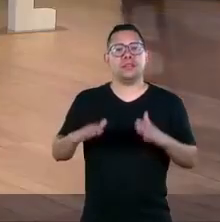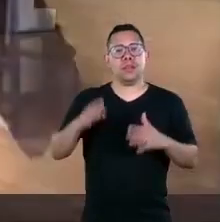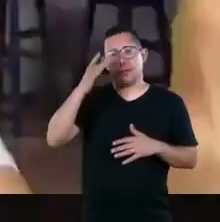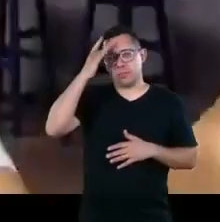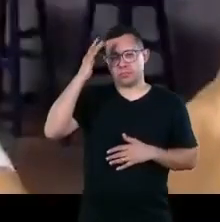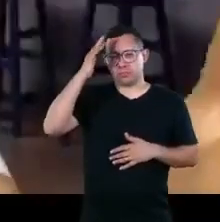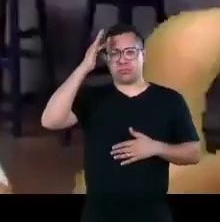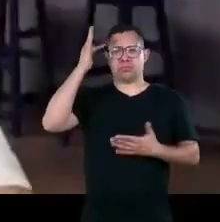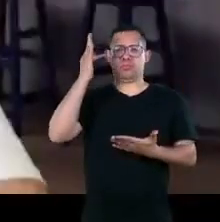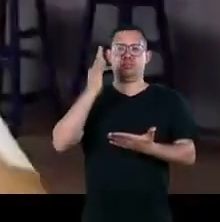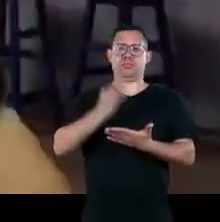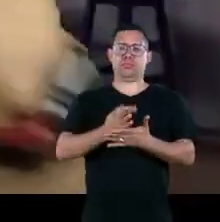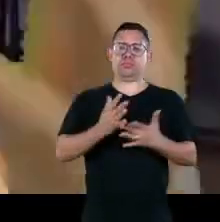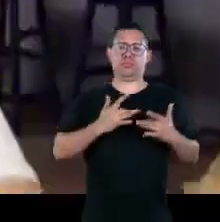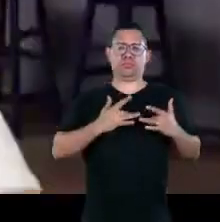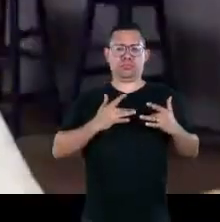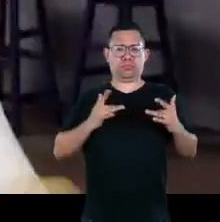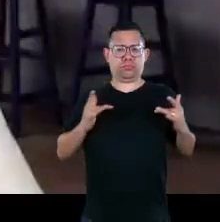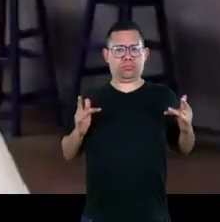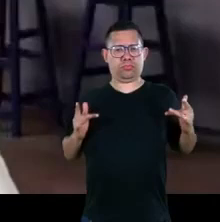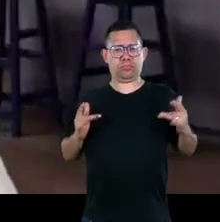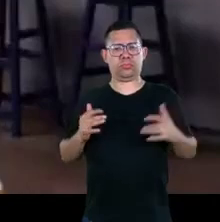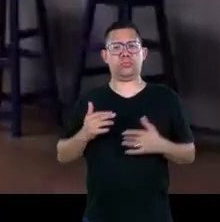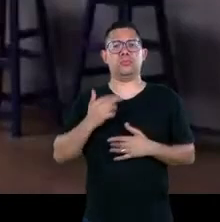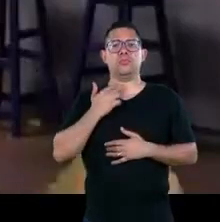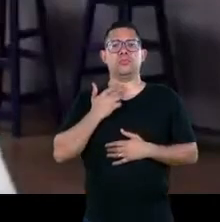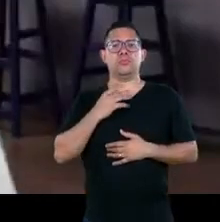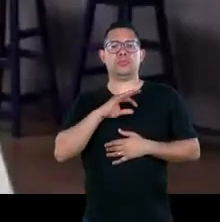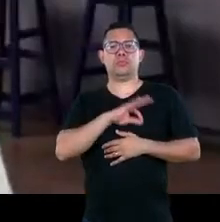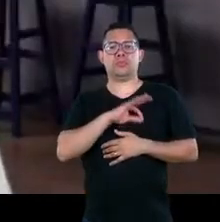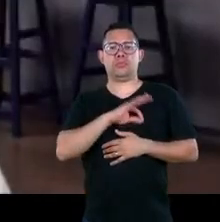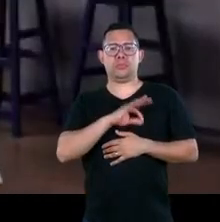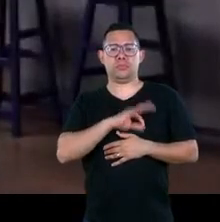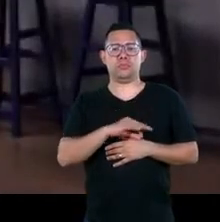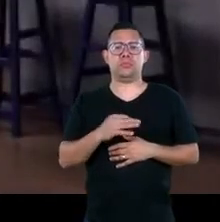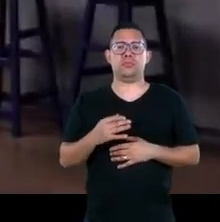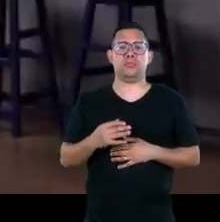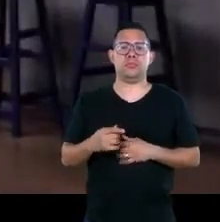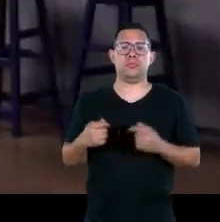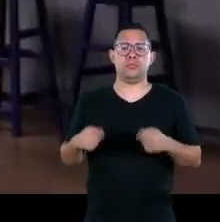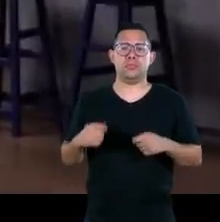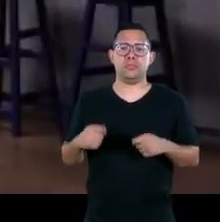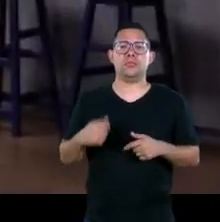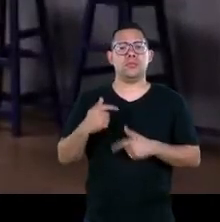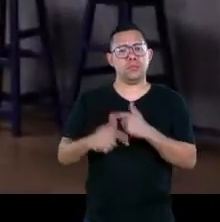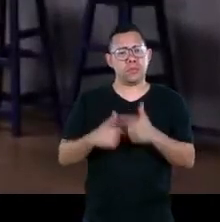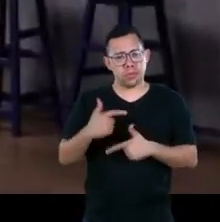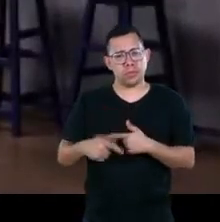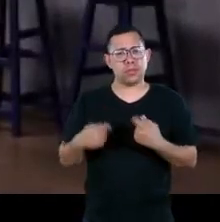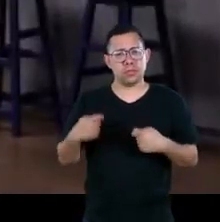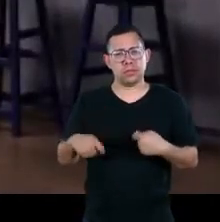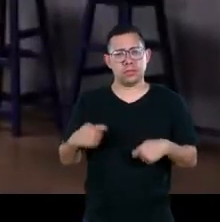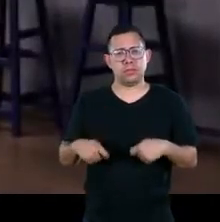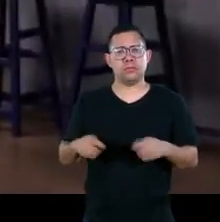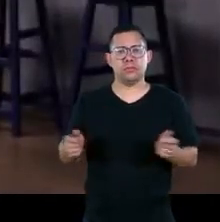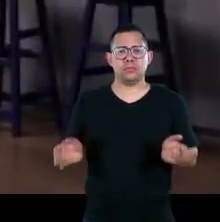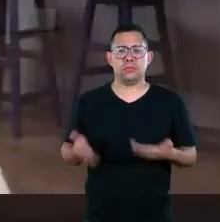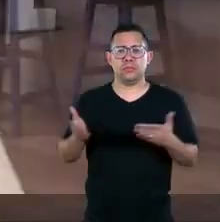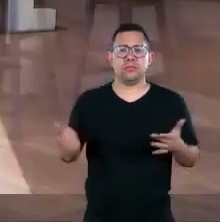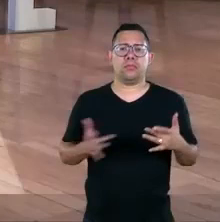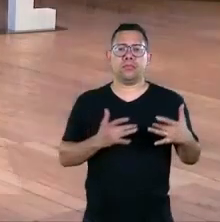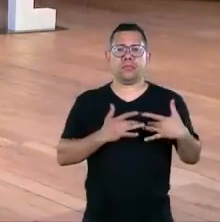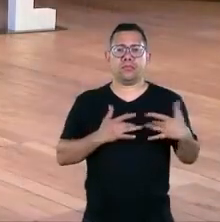tem que se entregar então ele não pode receber um salário decente ele não pode ter uma estrutura legal ele tem que trabalhar com o mínimo possível voluntário